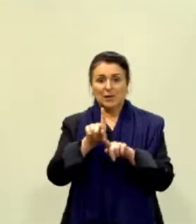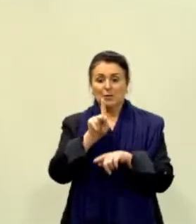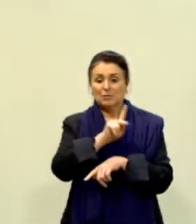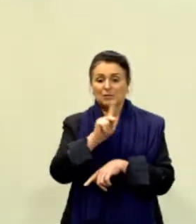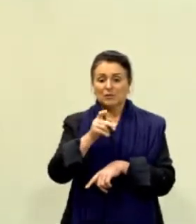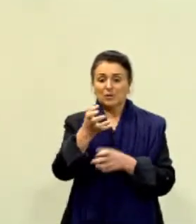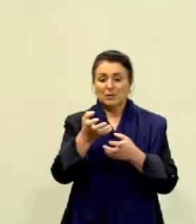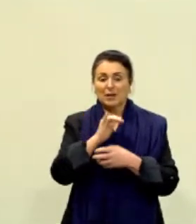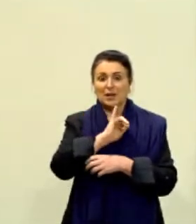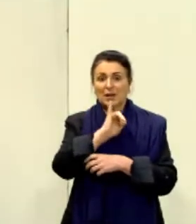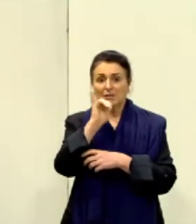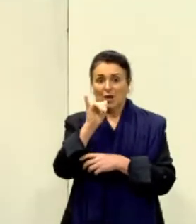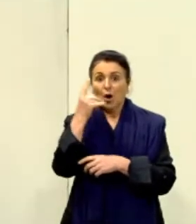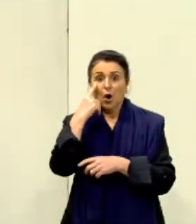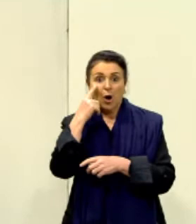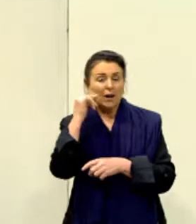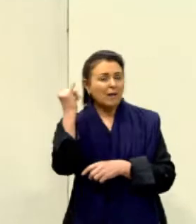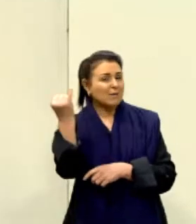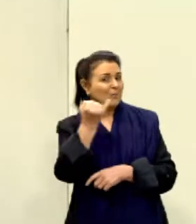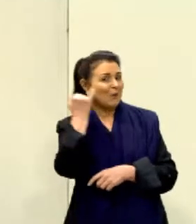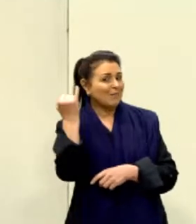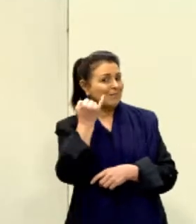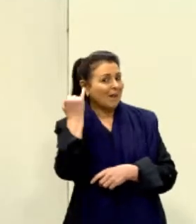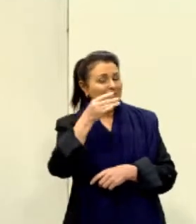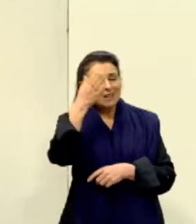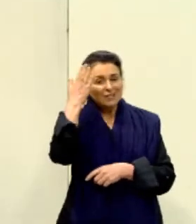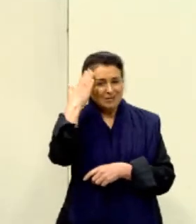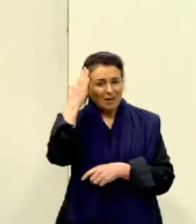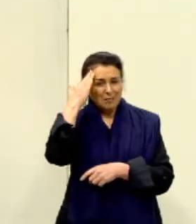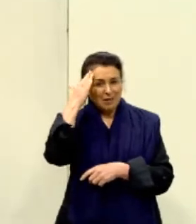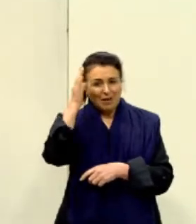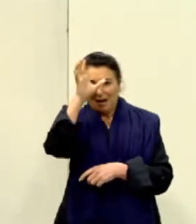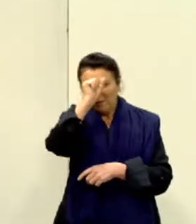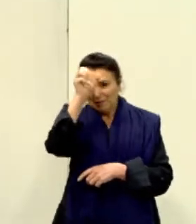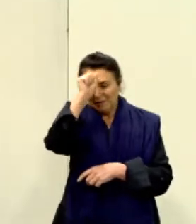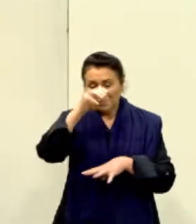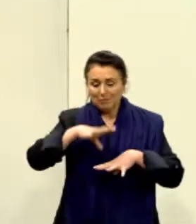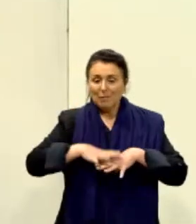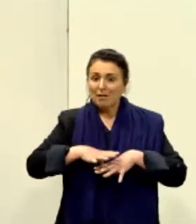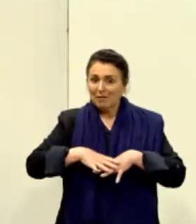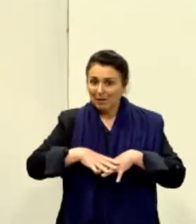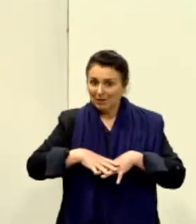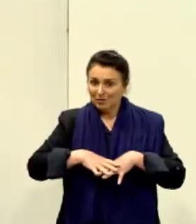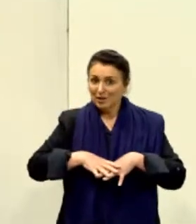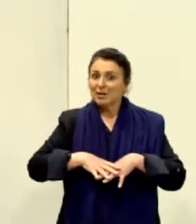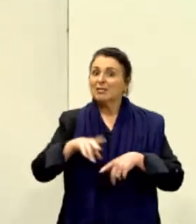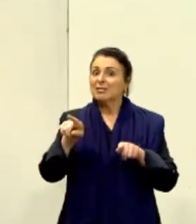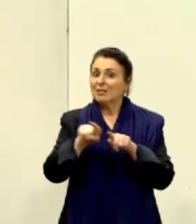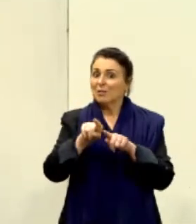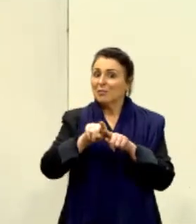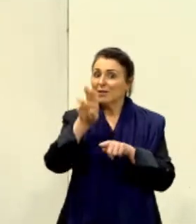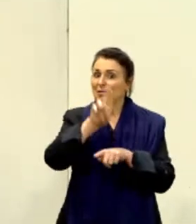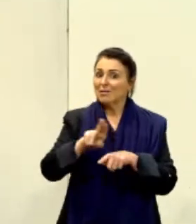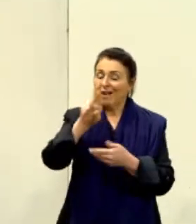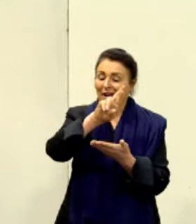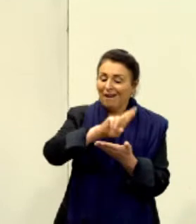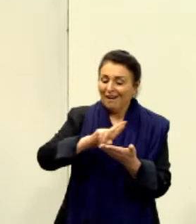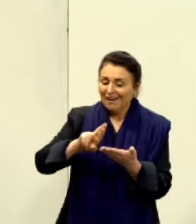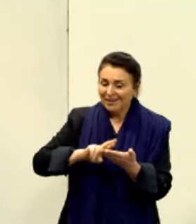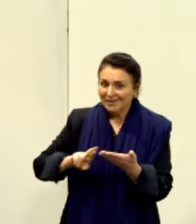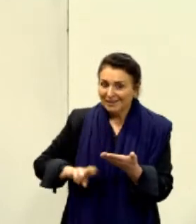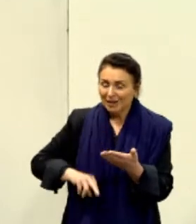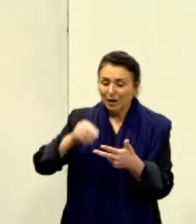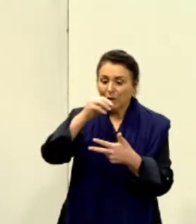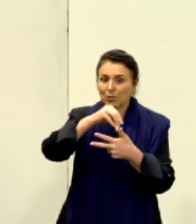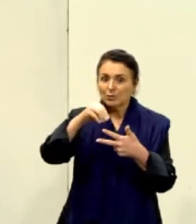importância das aulas de matemática. Olha a importância, tá? Na redação do Enem. Por quê, professor? Porque